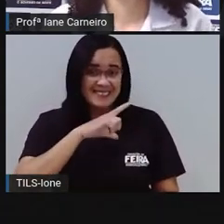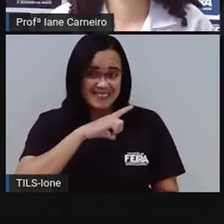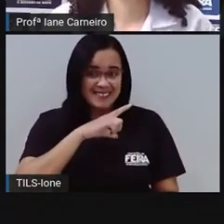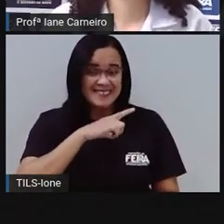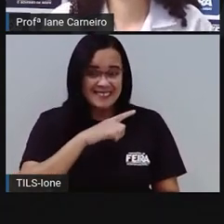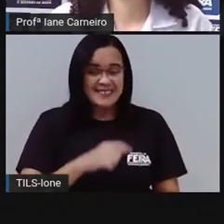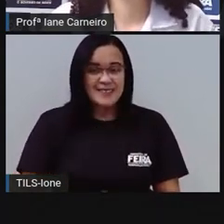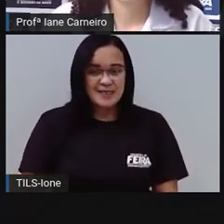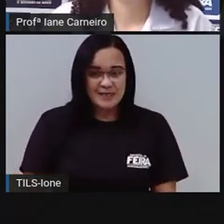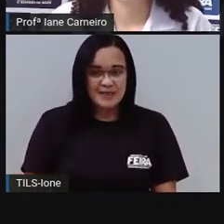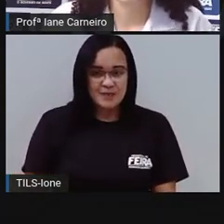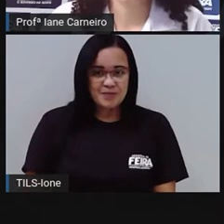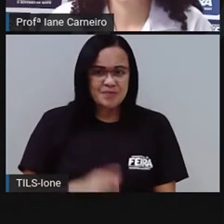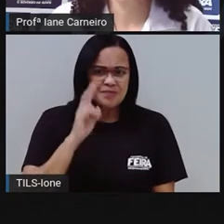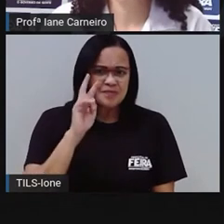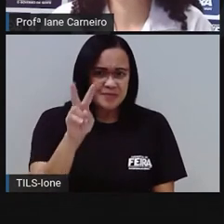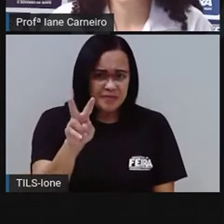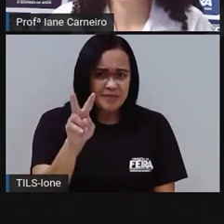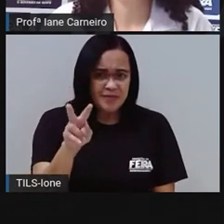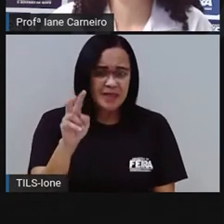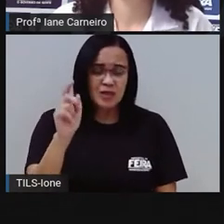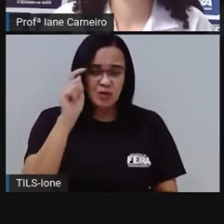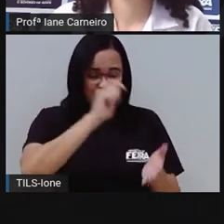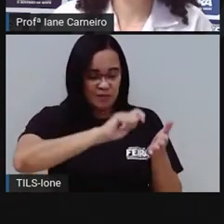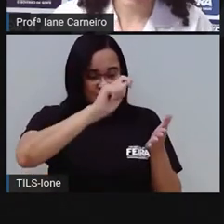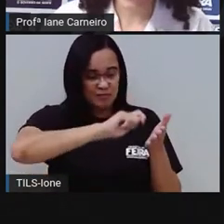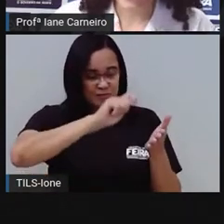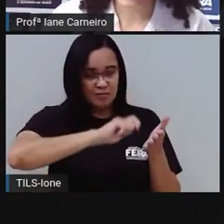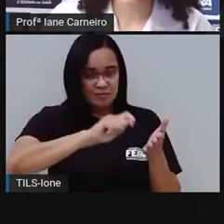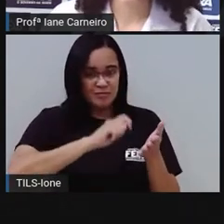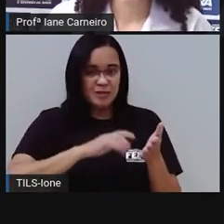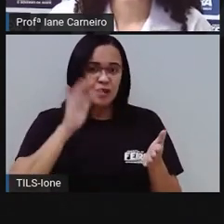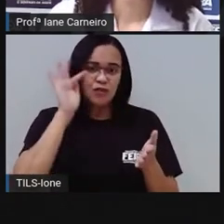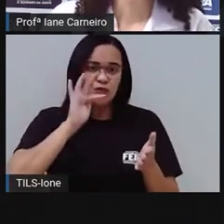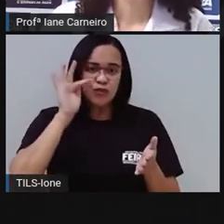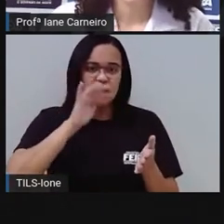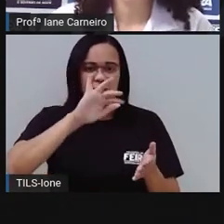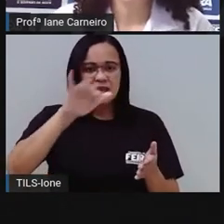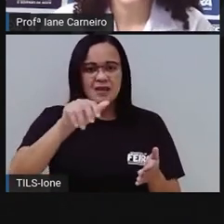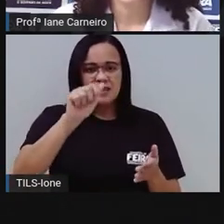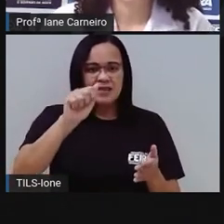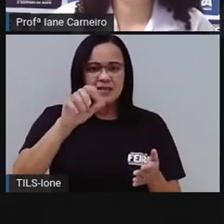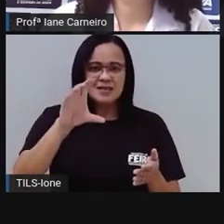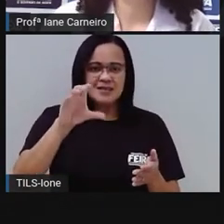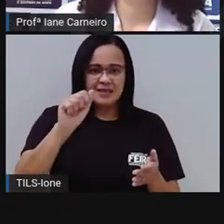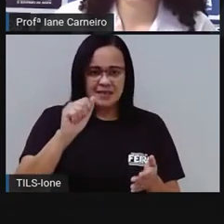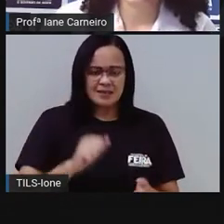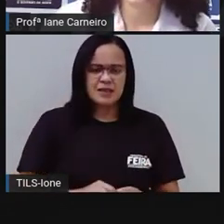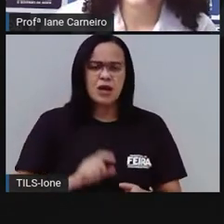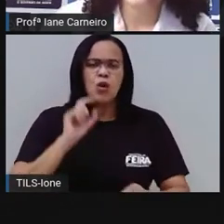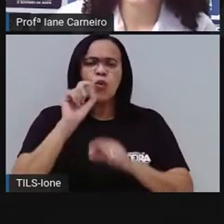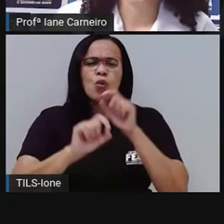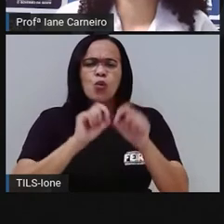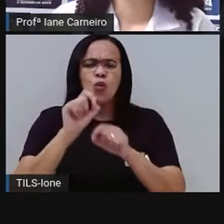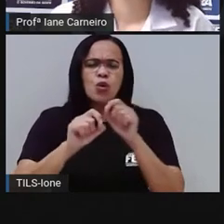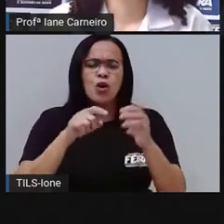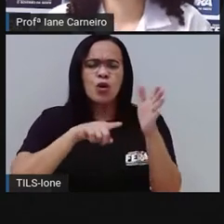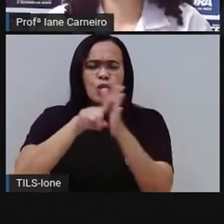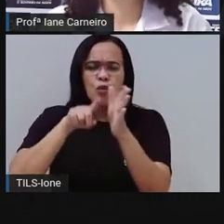Ó como é que escreve jaca, tá? Escreve aí na sua lista. Próximo. O que é o que é? Tem cabeça,